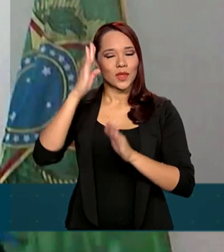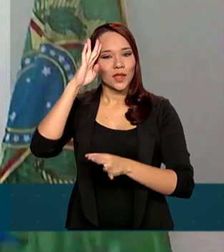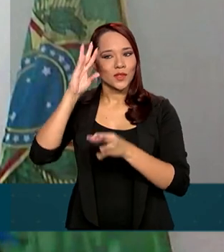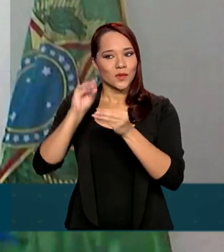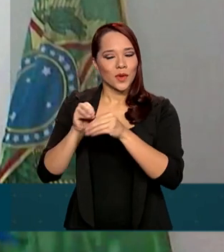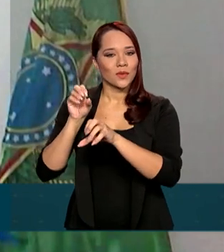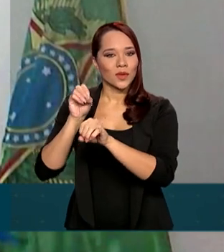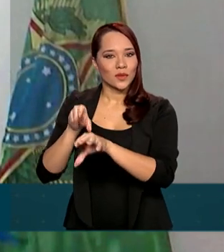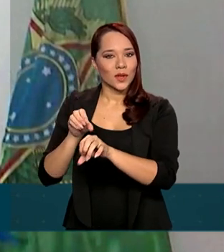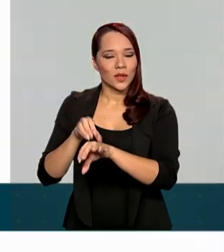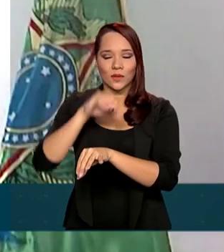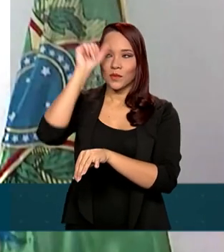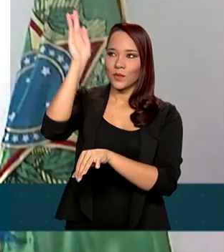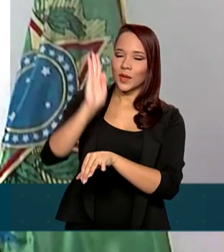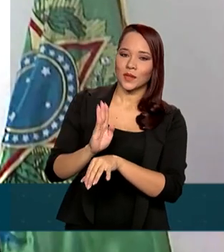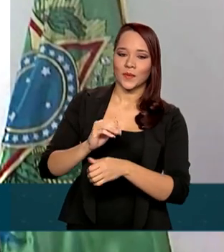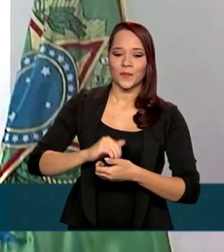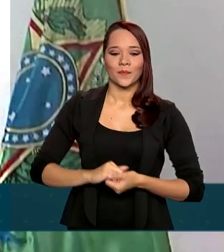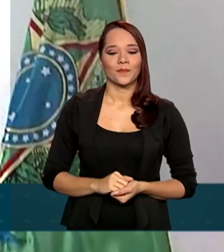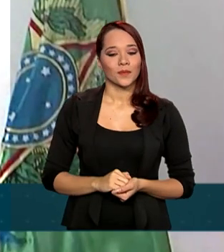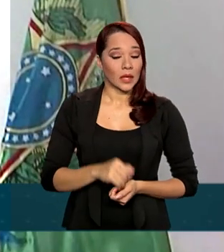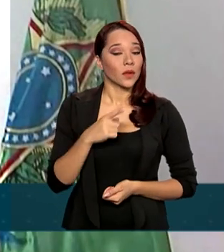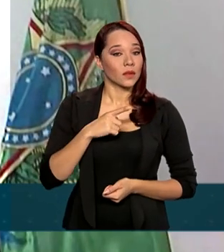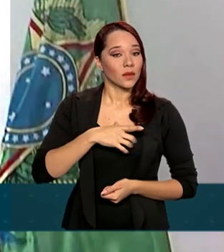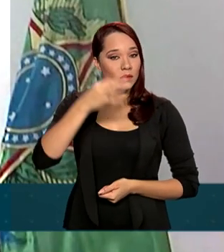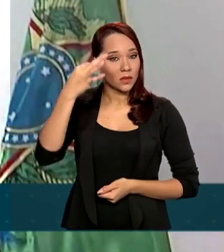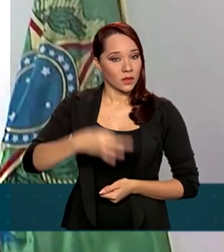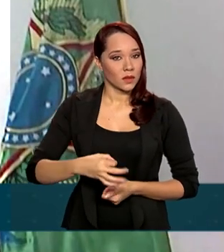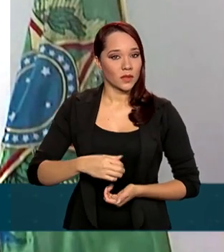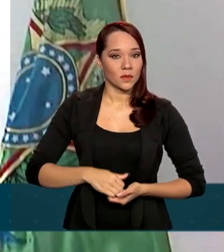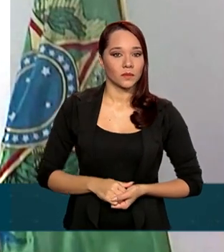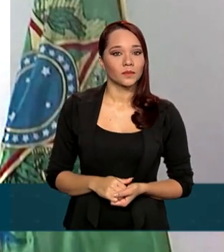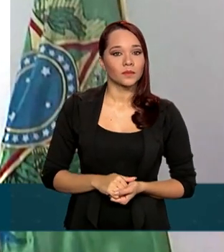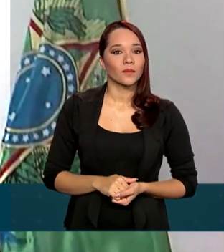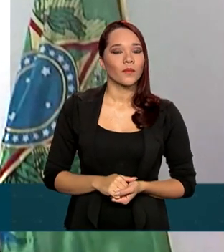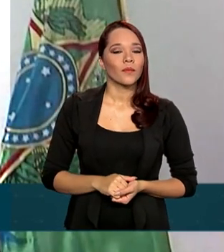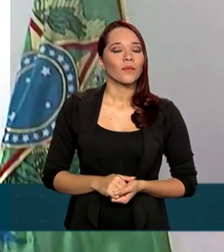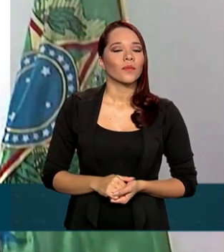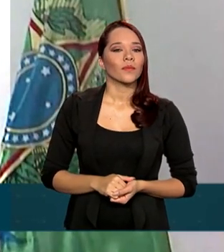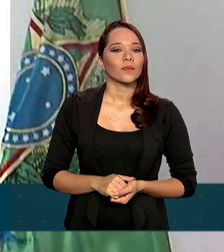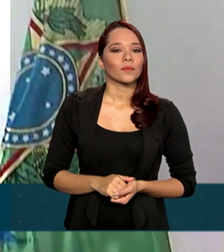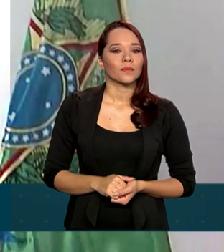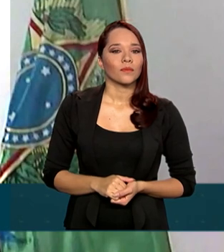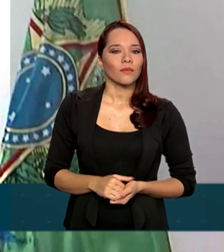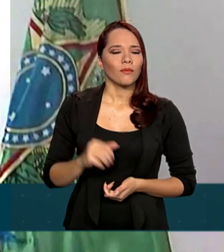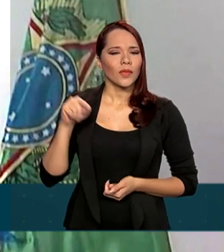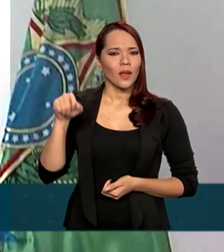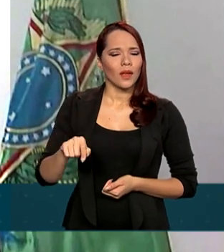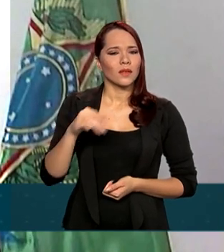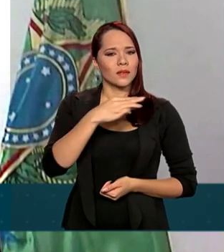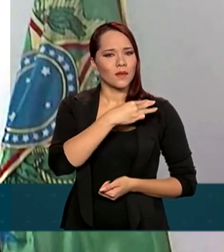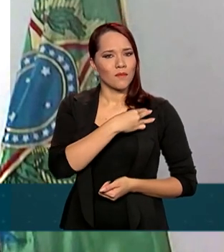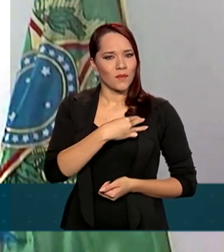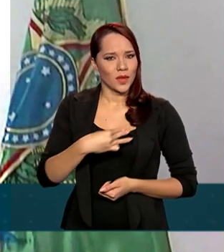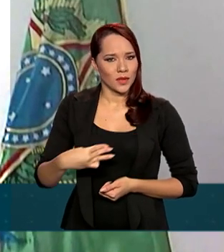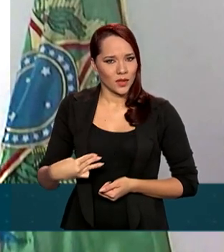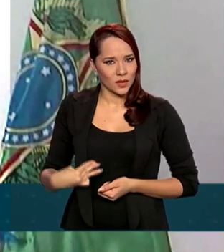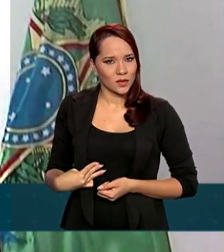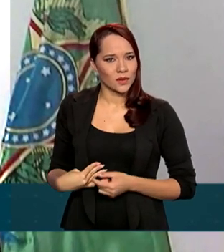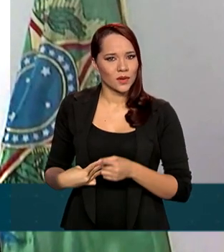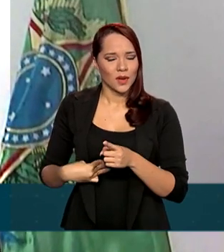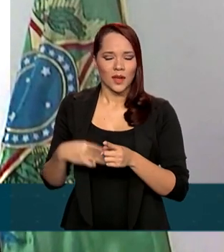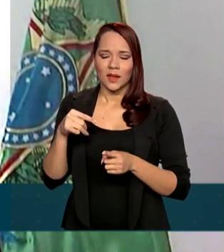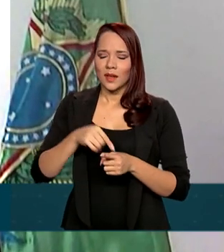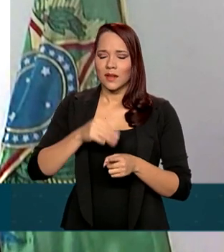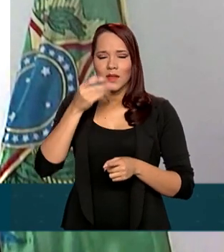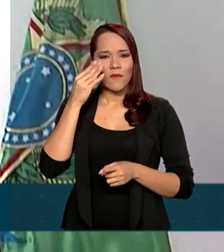entre educadores no país. Com toda a certeza, a chegada de um ministro voltado para o